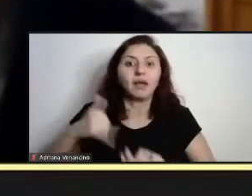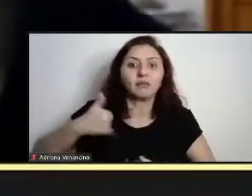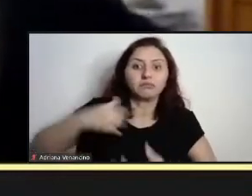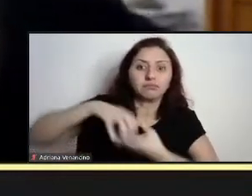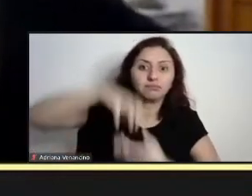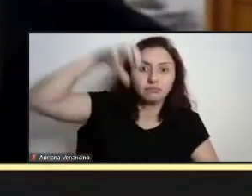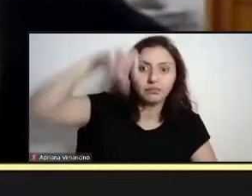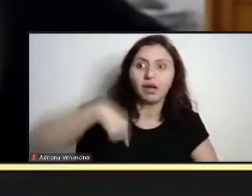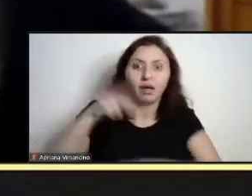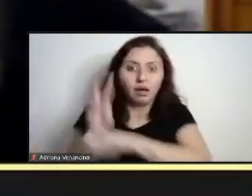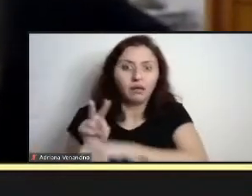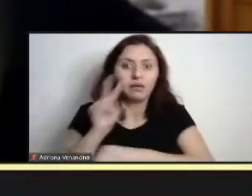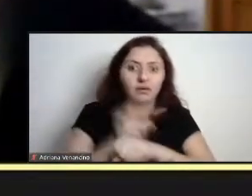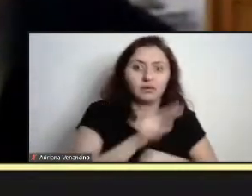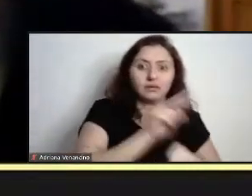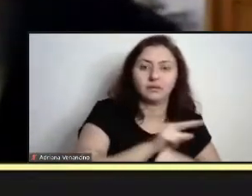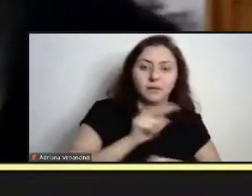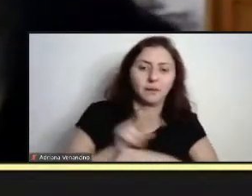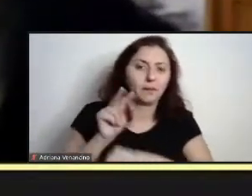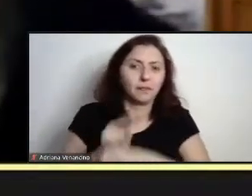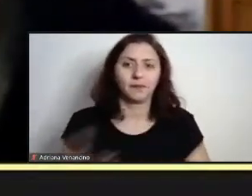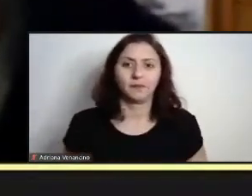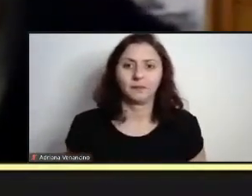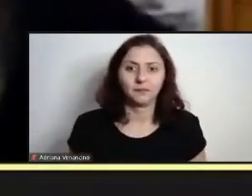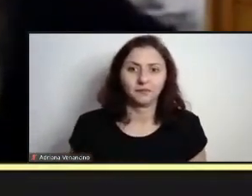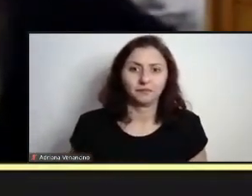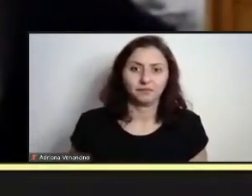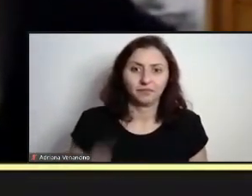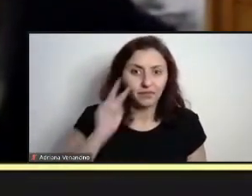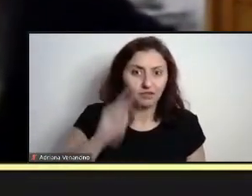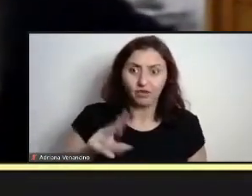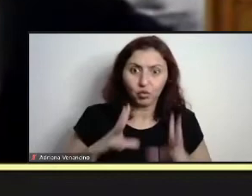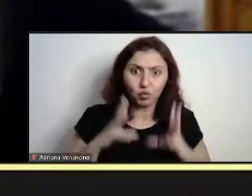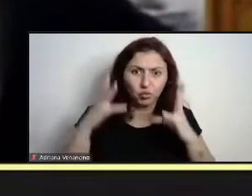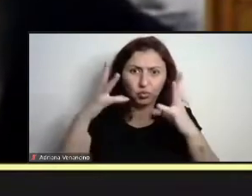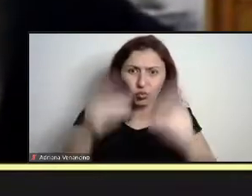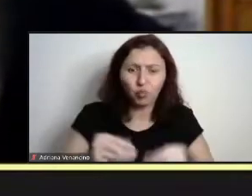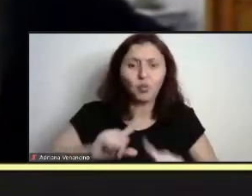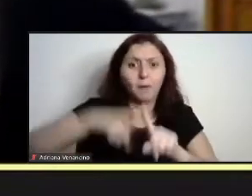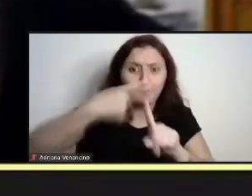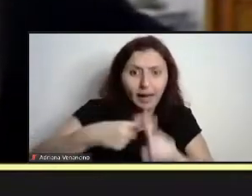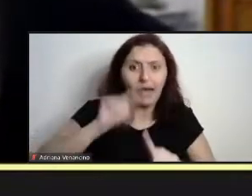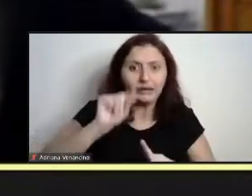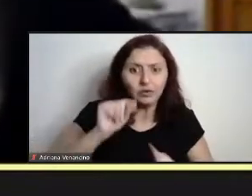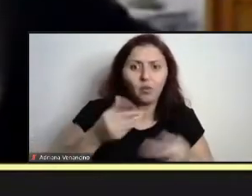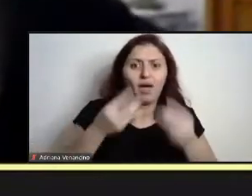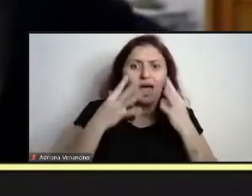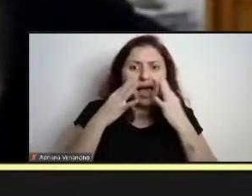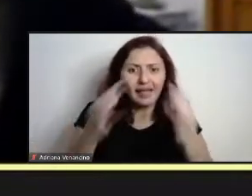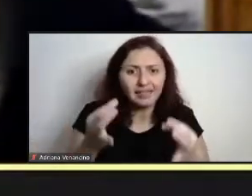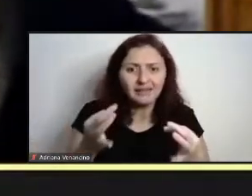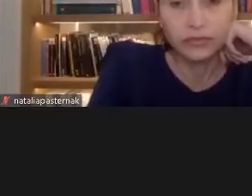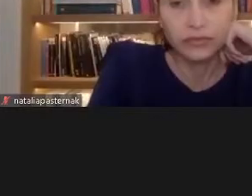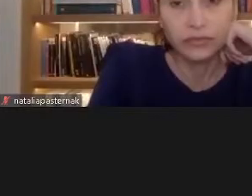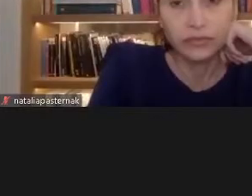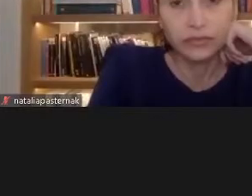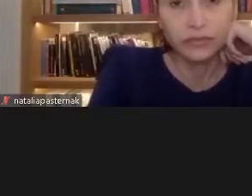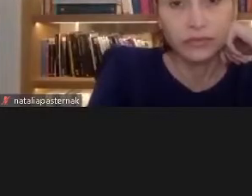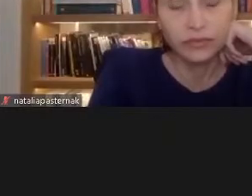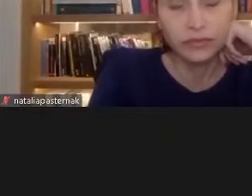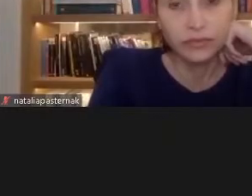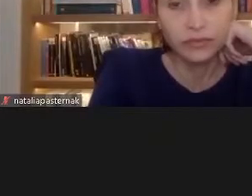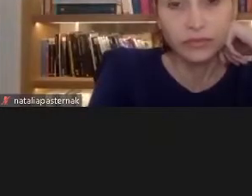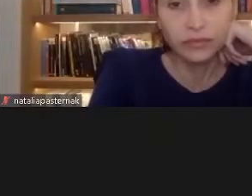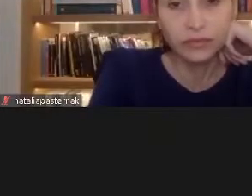precisa, além de ter todo atendimento com acolhimento, com atenção, com afeto, uma